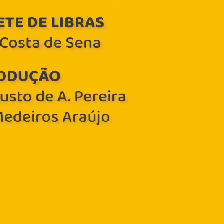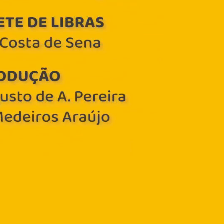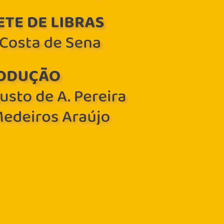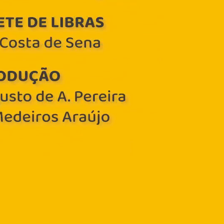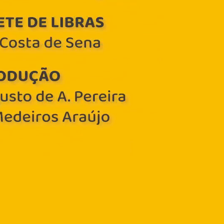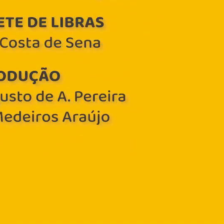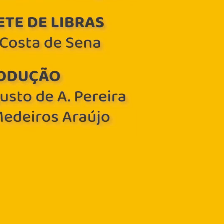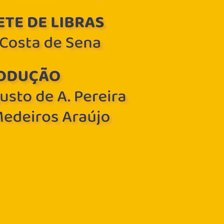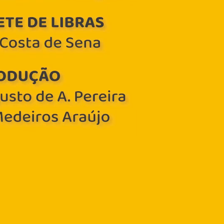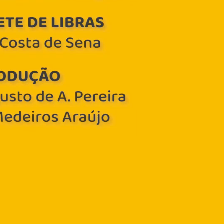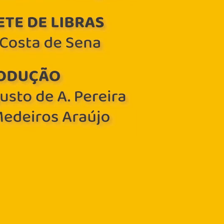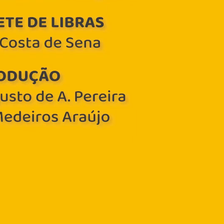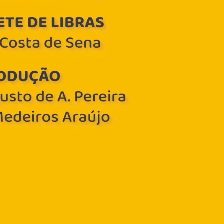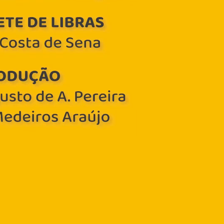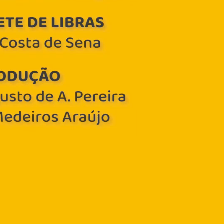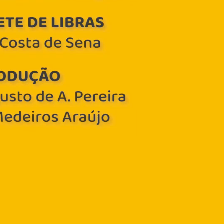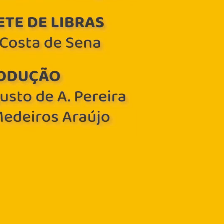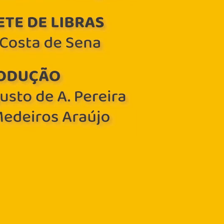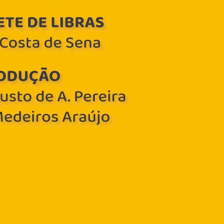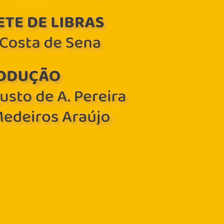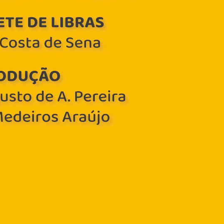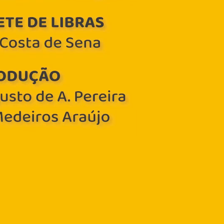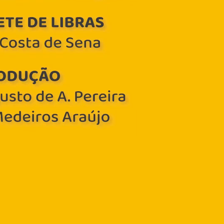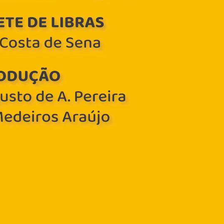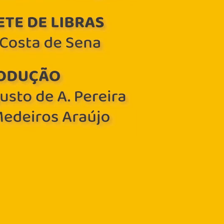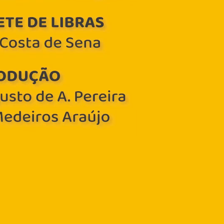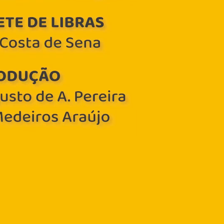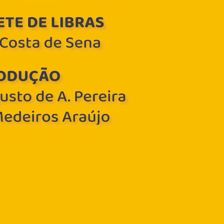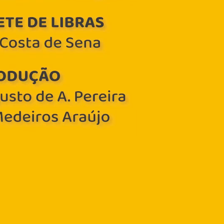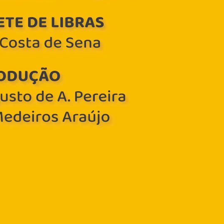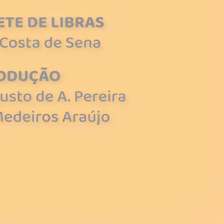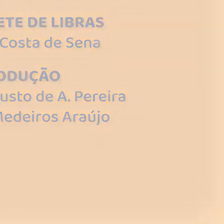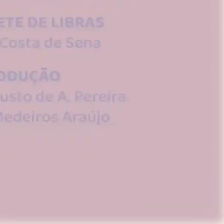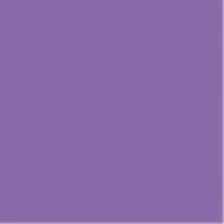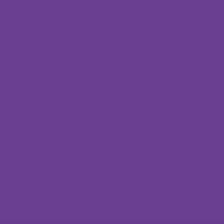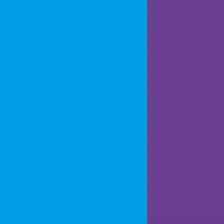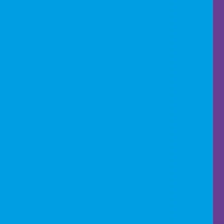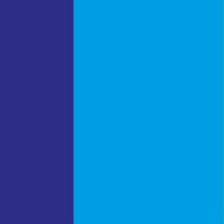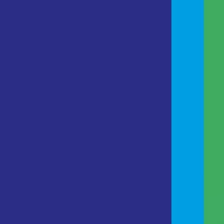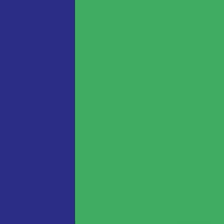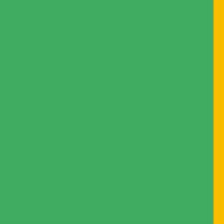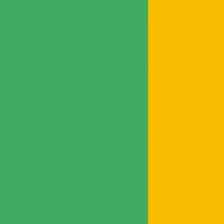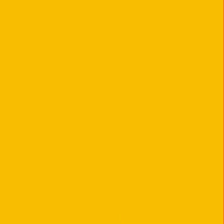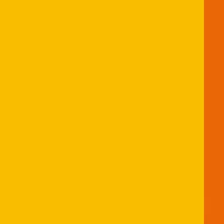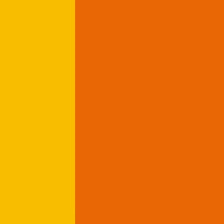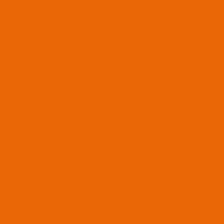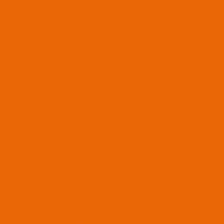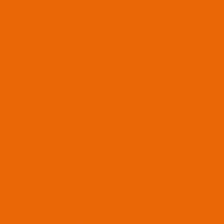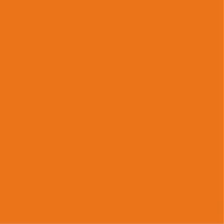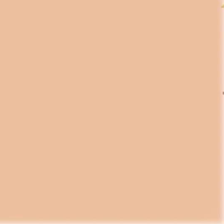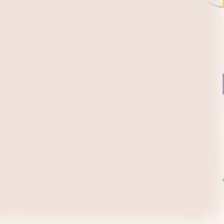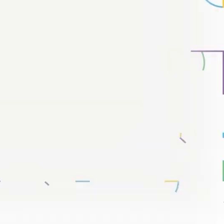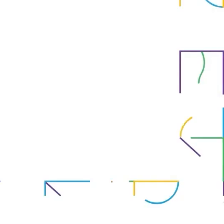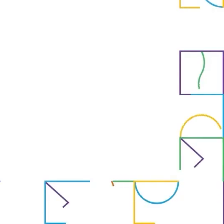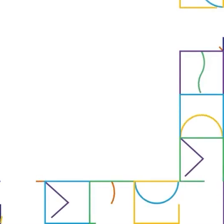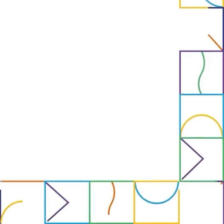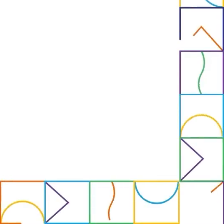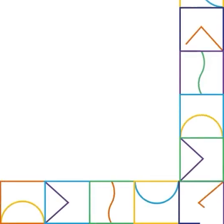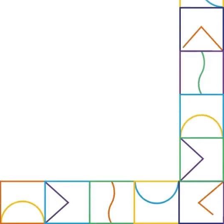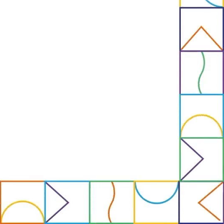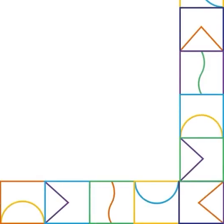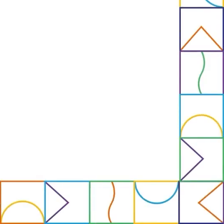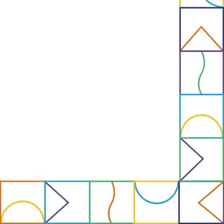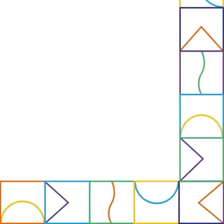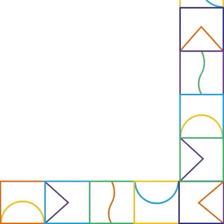próxima aula de ciências. Um grande beijo. Tchau. Tchau. Tchau. Tchau.